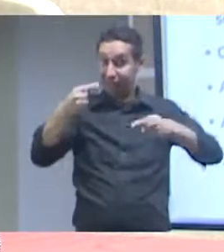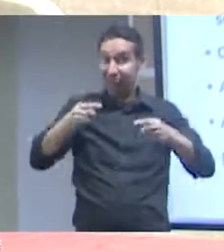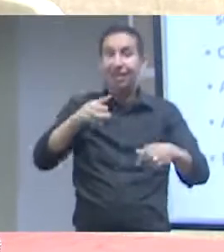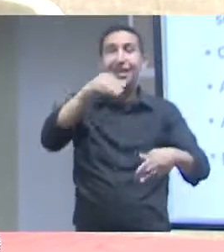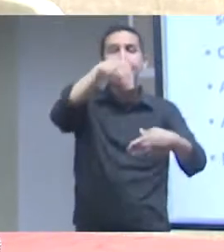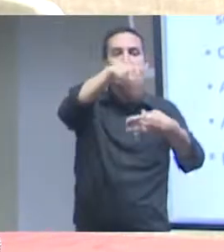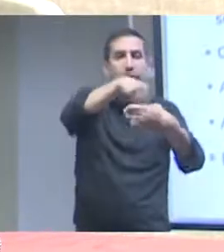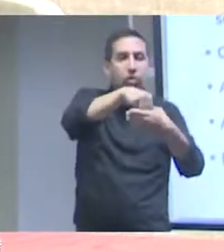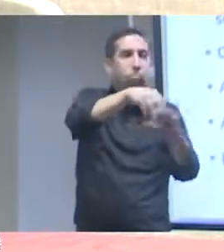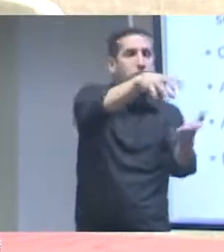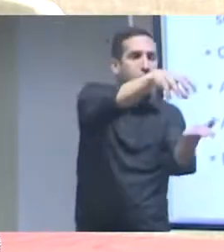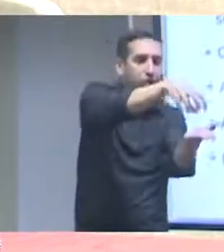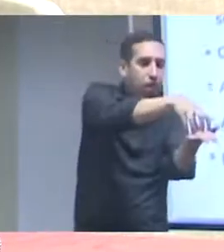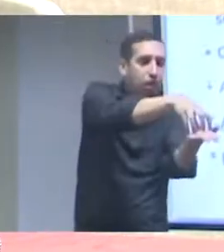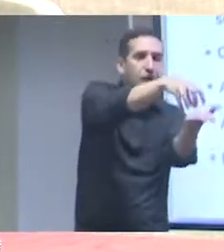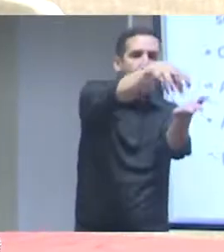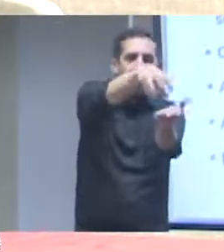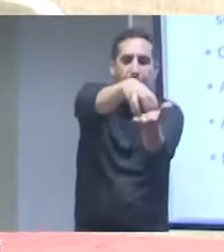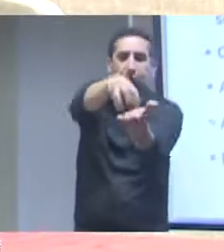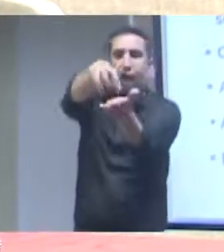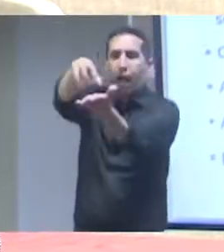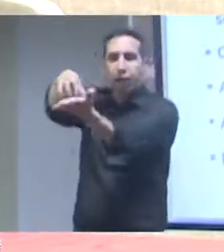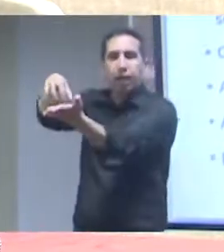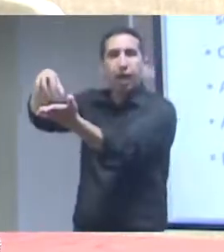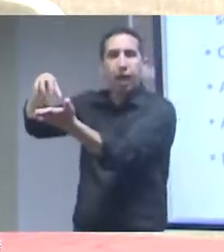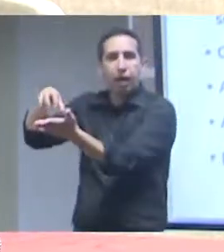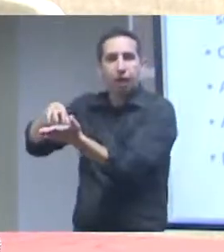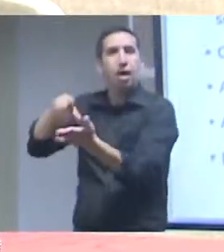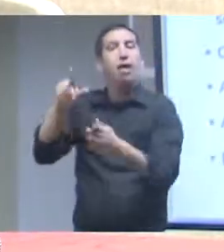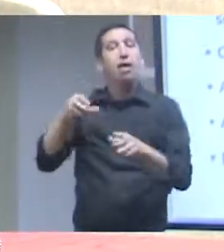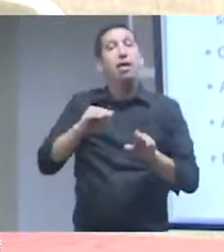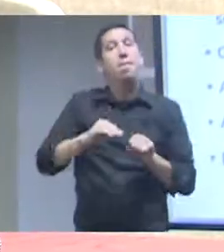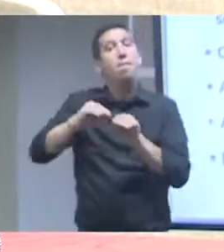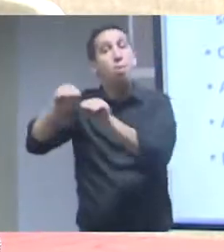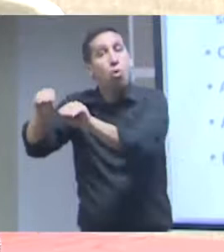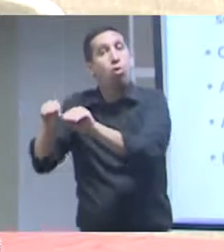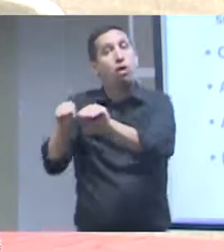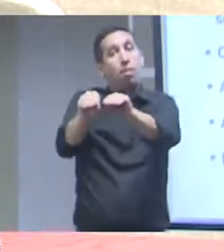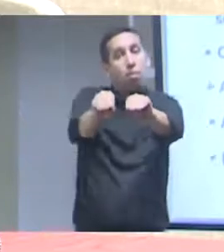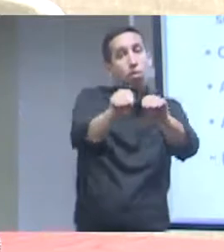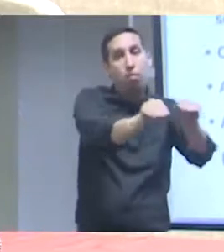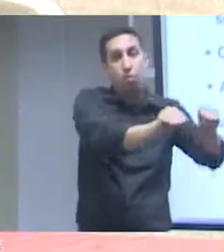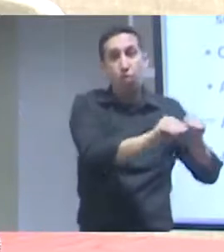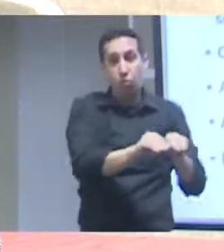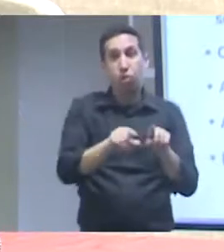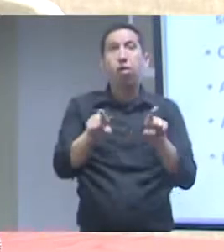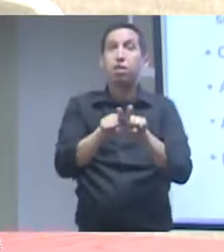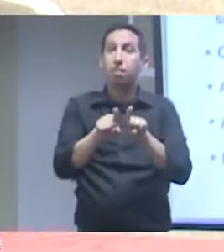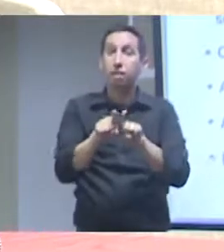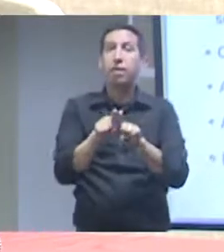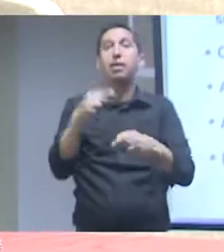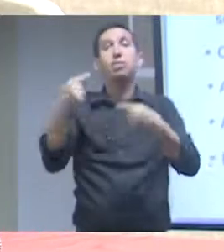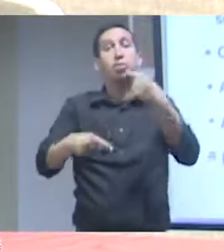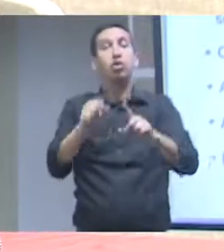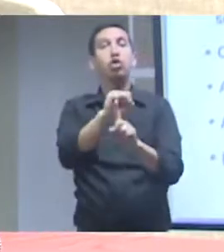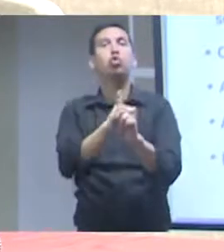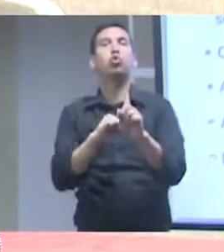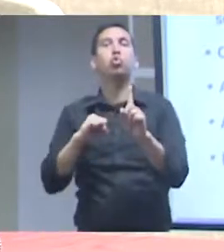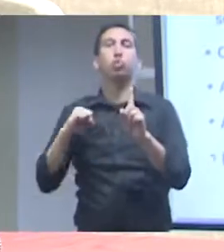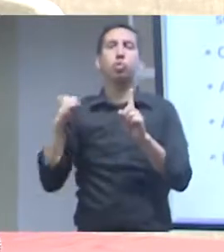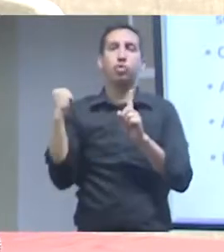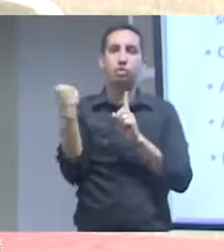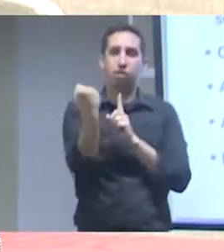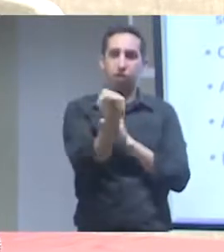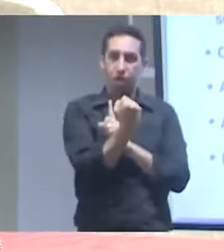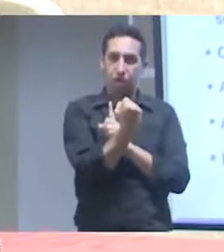migratórias, a gente está falando de políticas sociais, que são políticas, são necropolíticas que, na verdade, têm